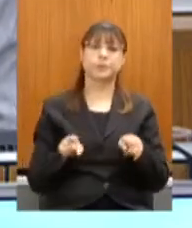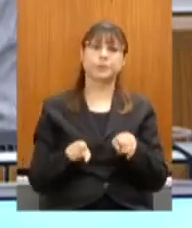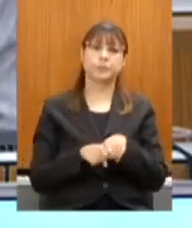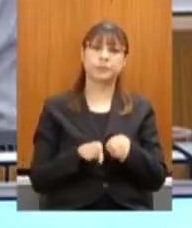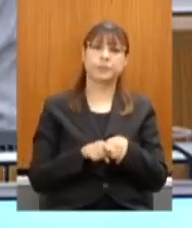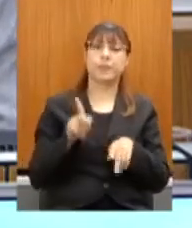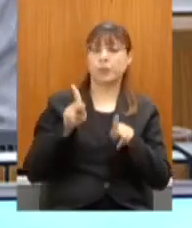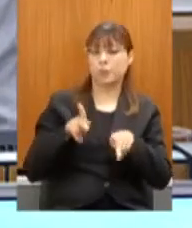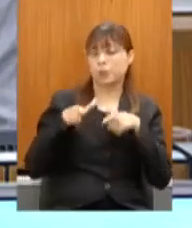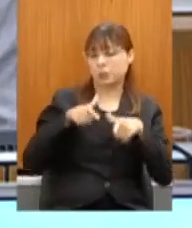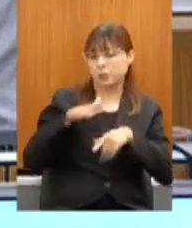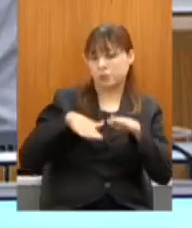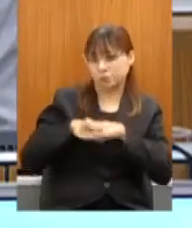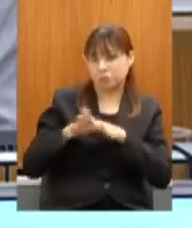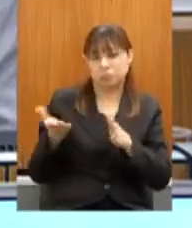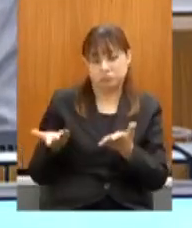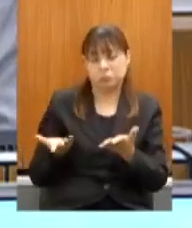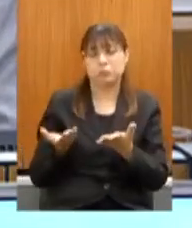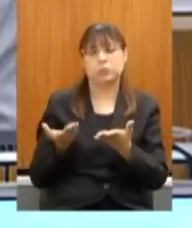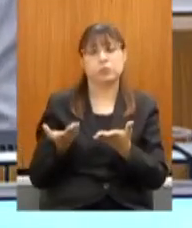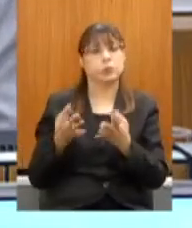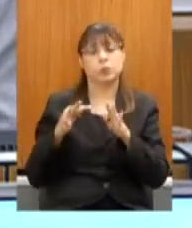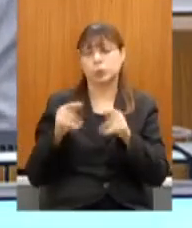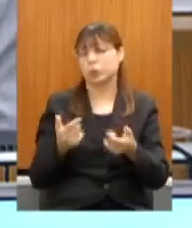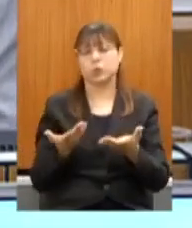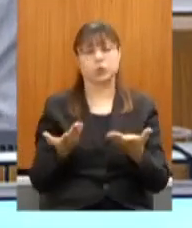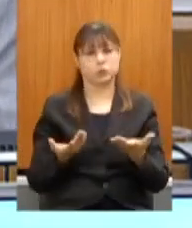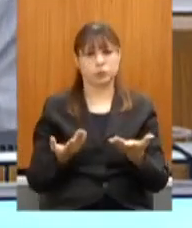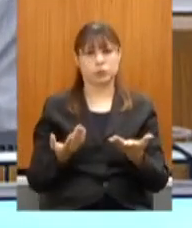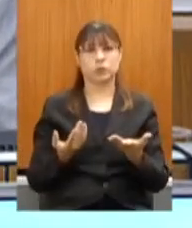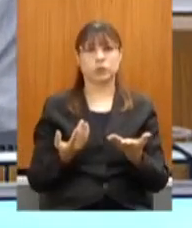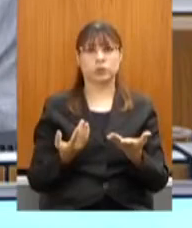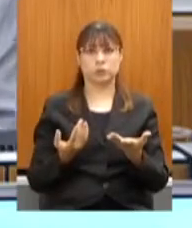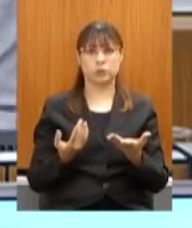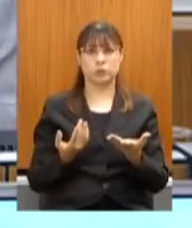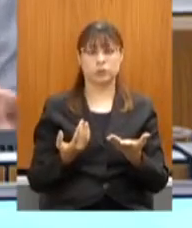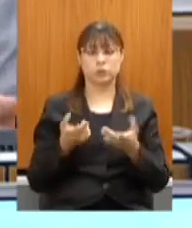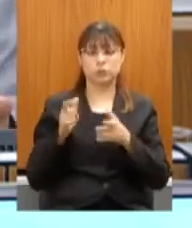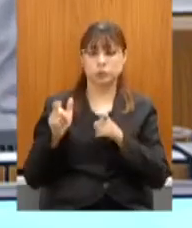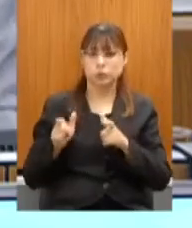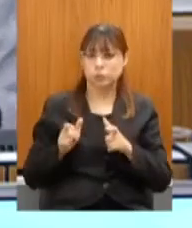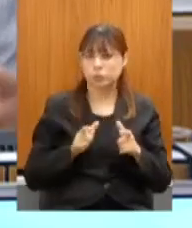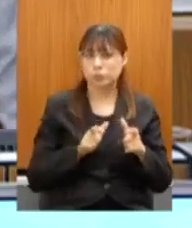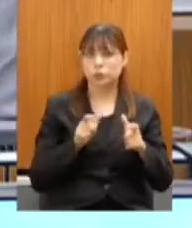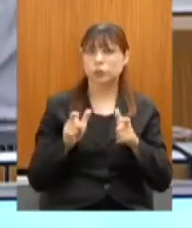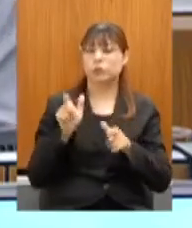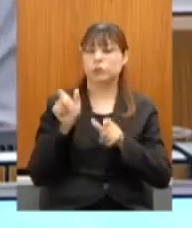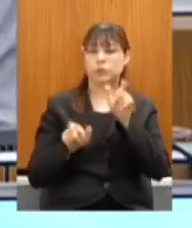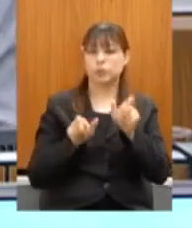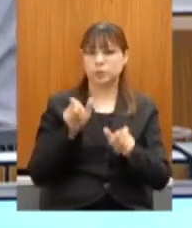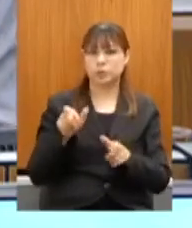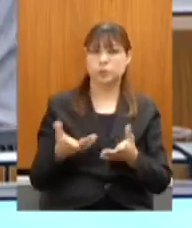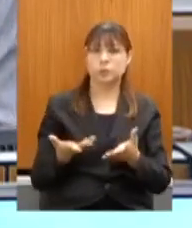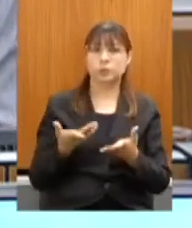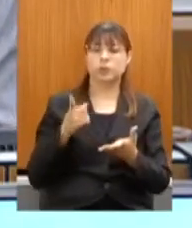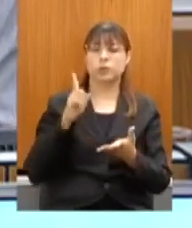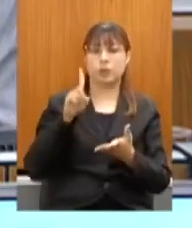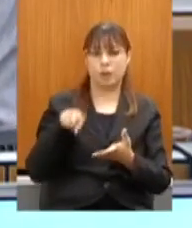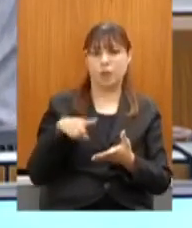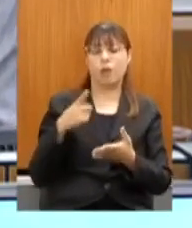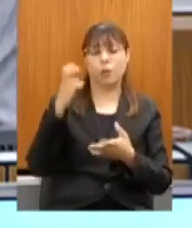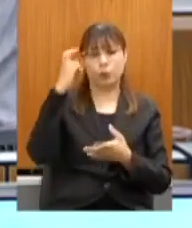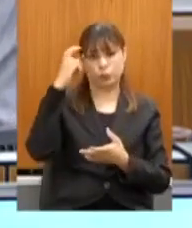culturas populares tradicionais, os terreiros, enfim, todos os lugares, as pessoas de matriz africana